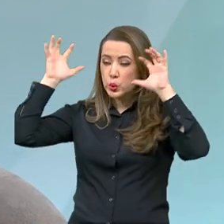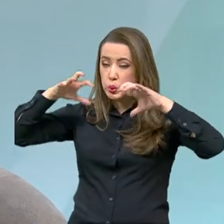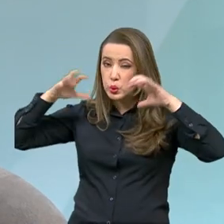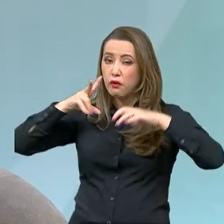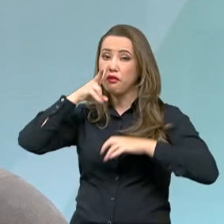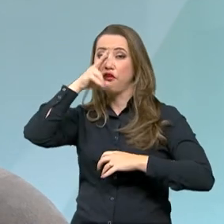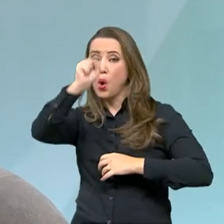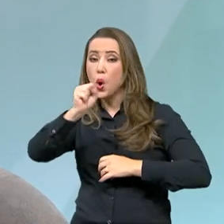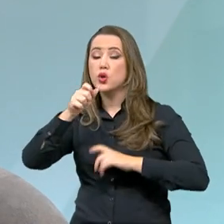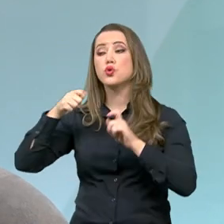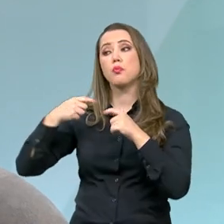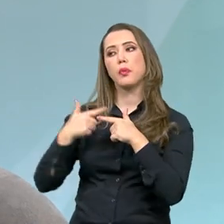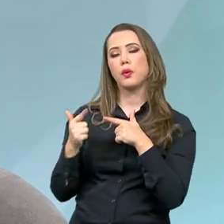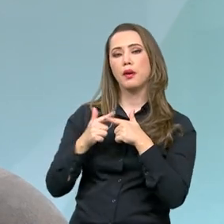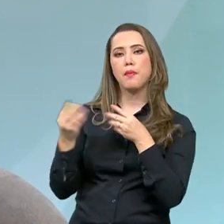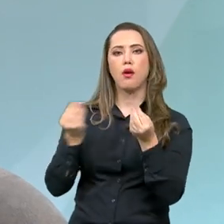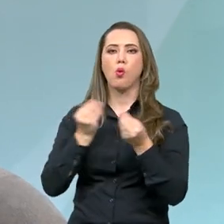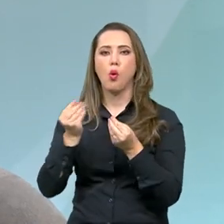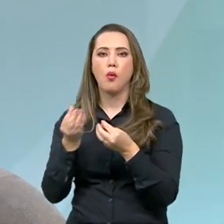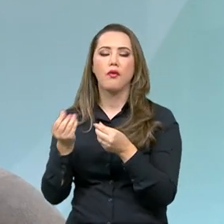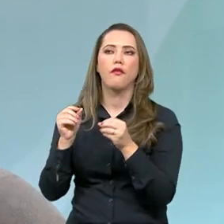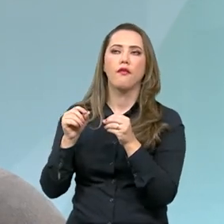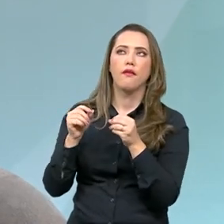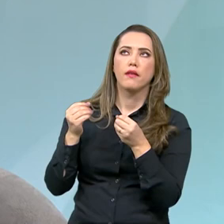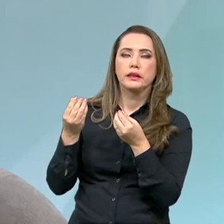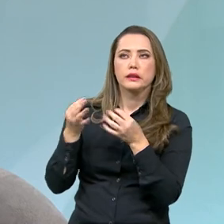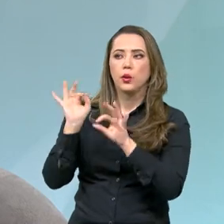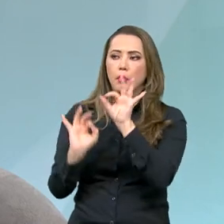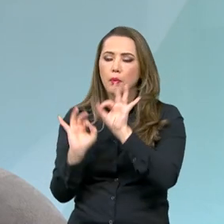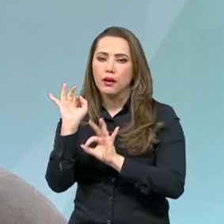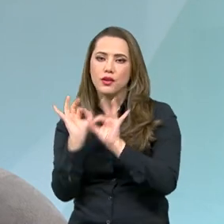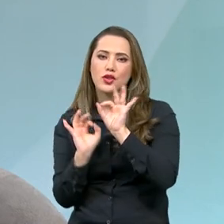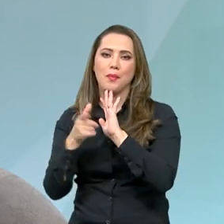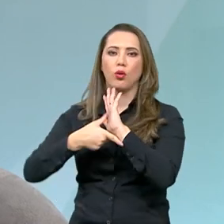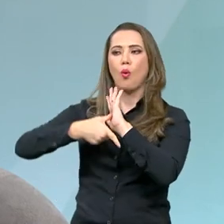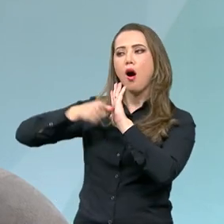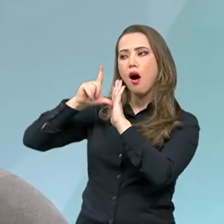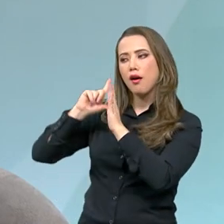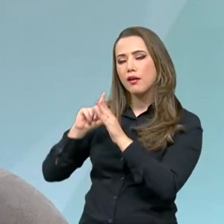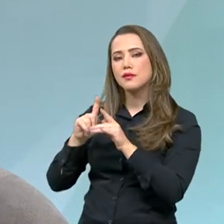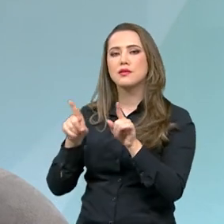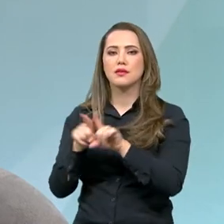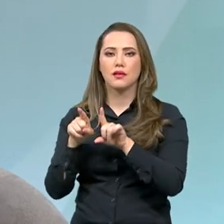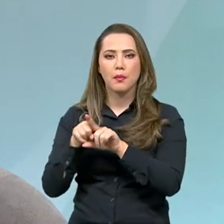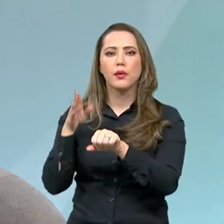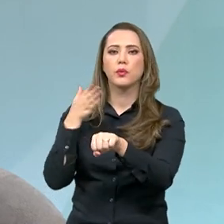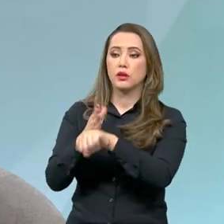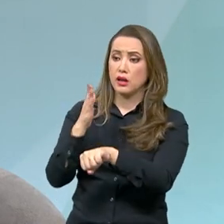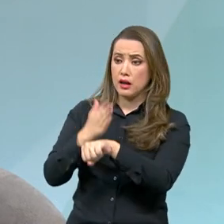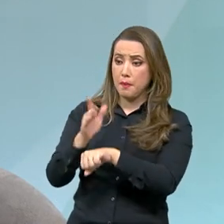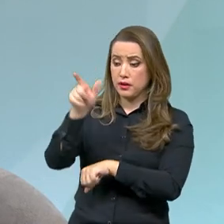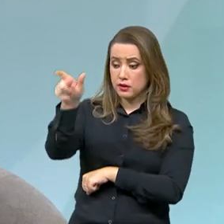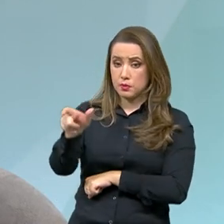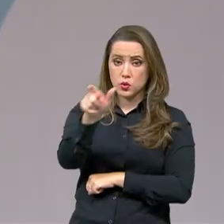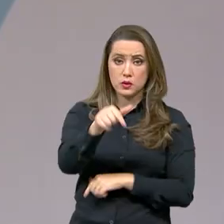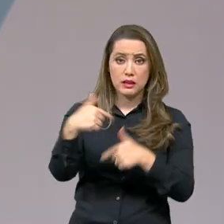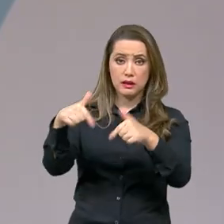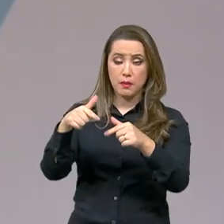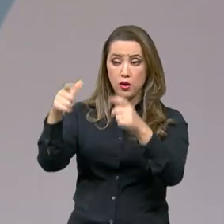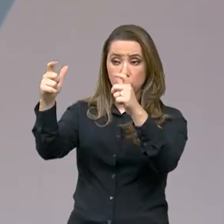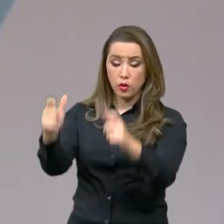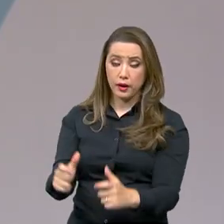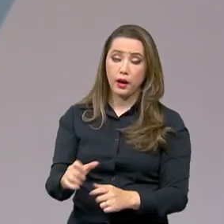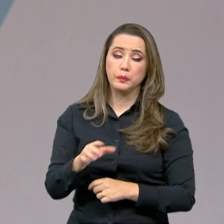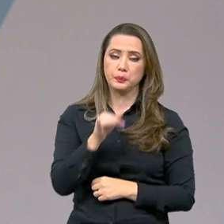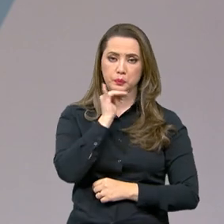fossem muito fortes e causassem algum tipo de desastre. E além disso, ela faz um trabalho de capacitação desses agentes públicos locais. Então só em 2022